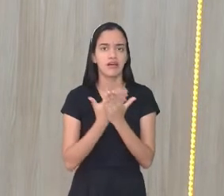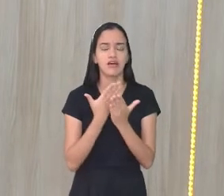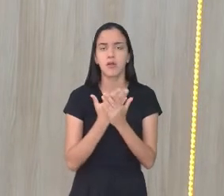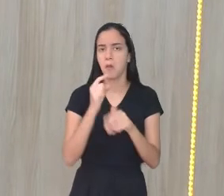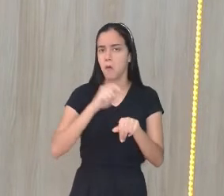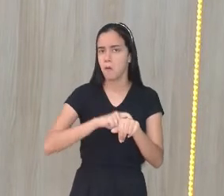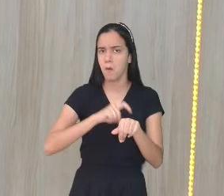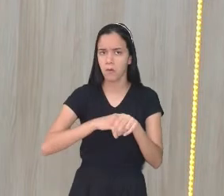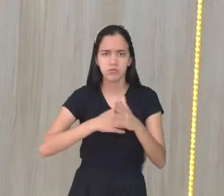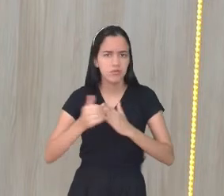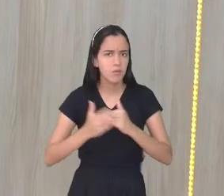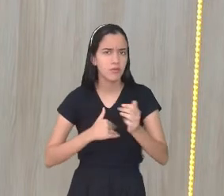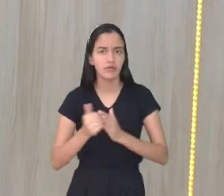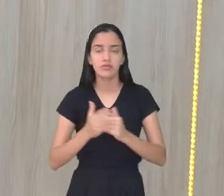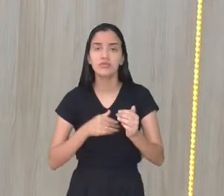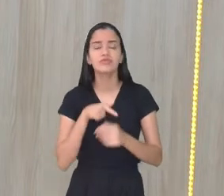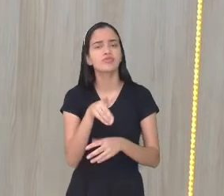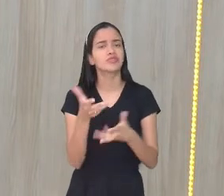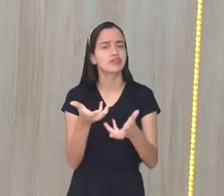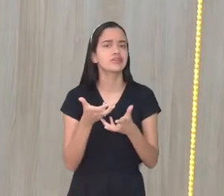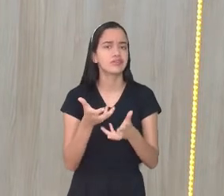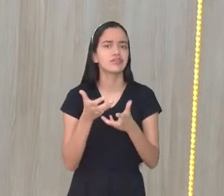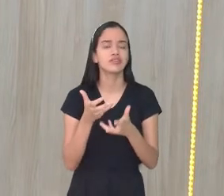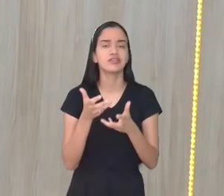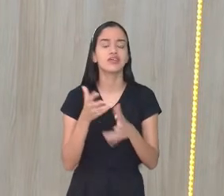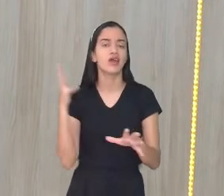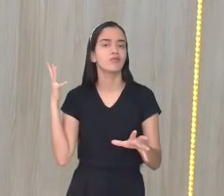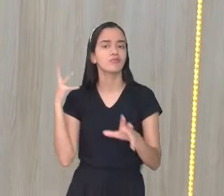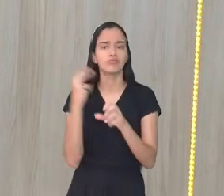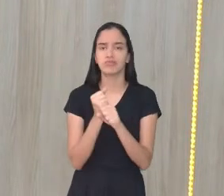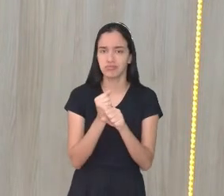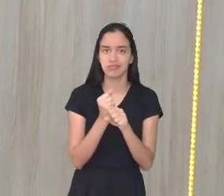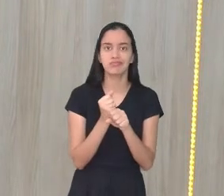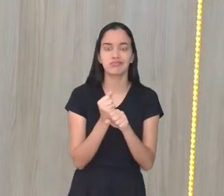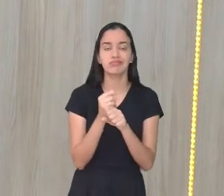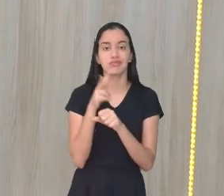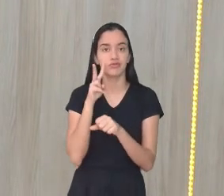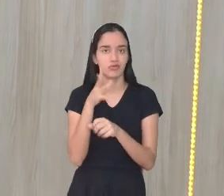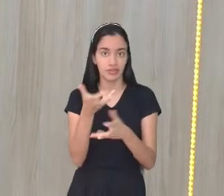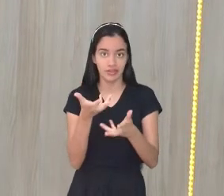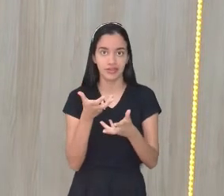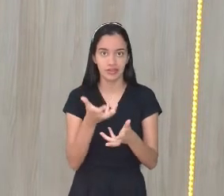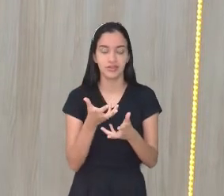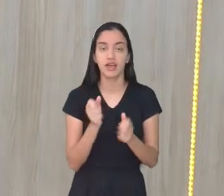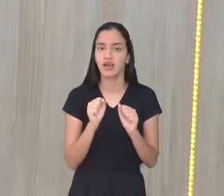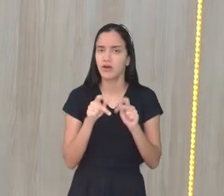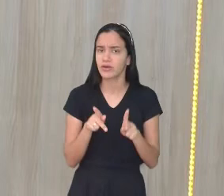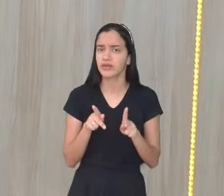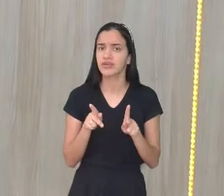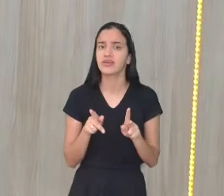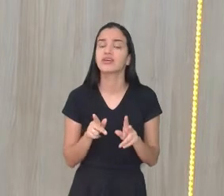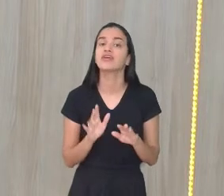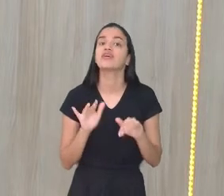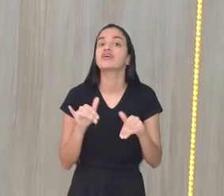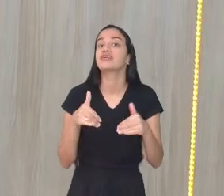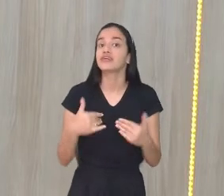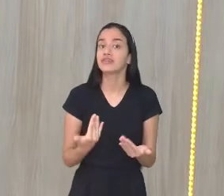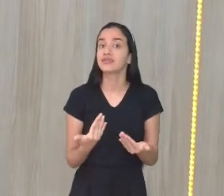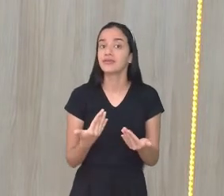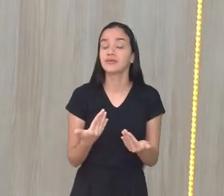hora que você quiser, não é? rever a aula quantas vezes você quiser, tá bom? Então para se